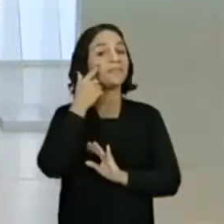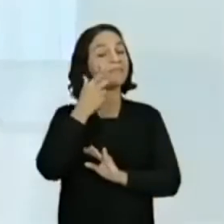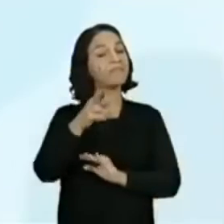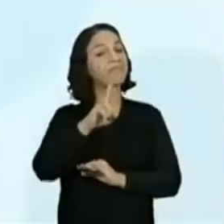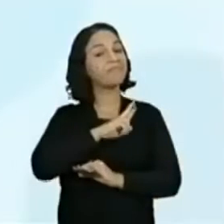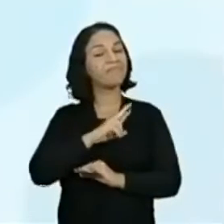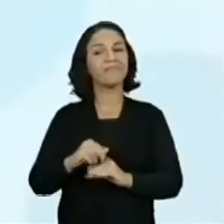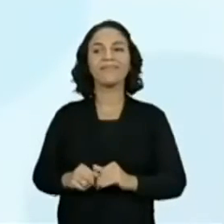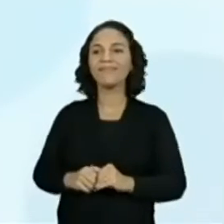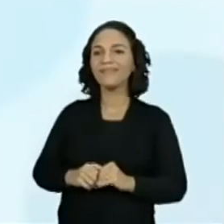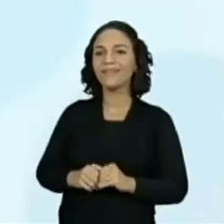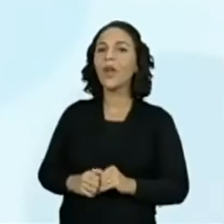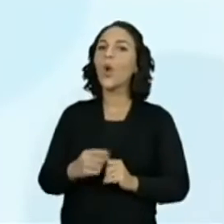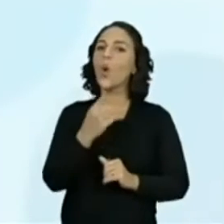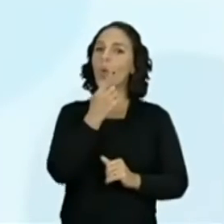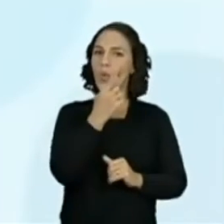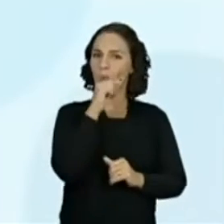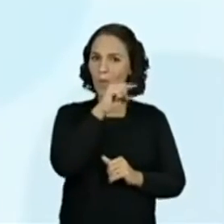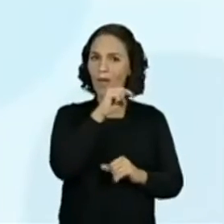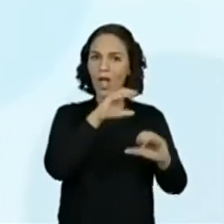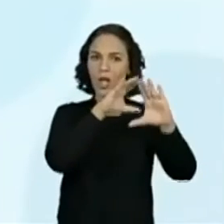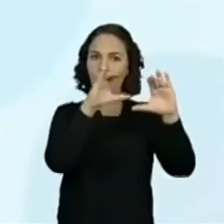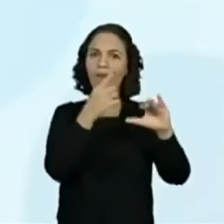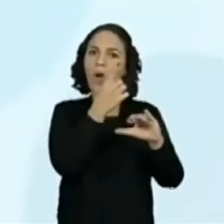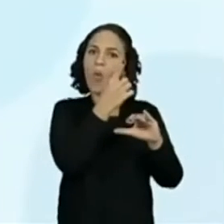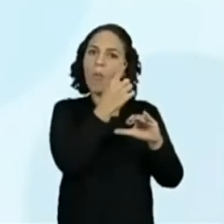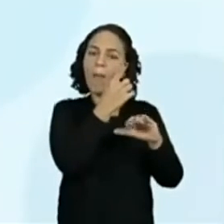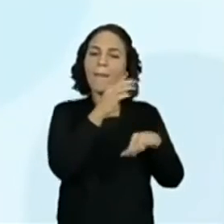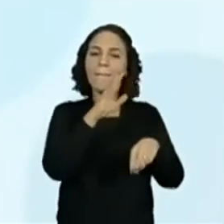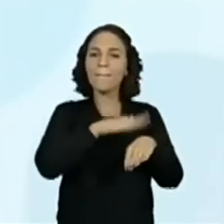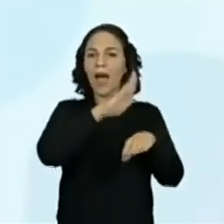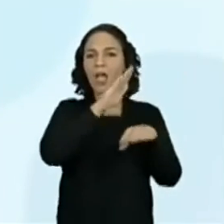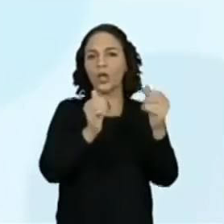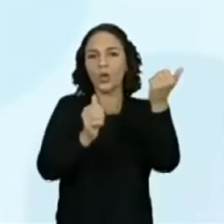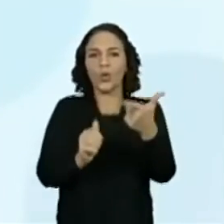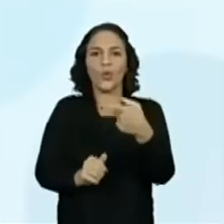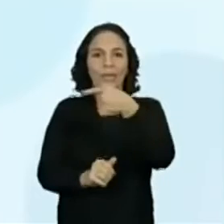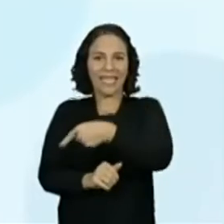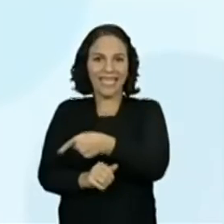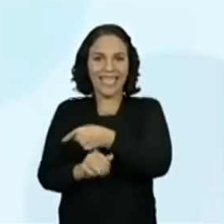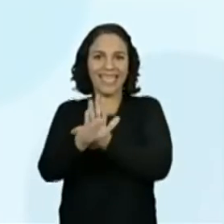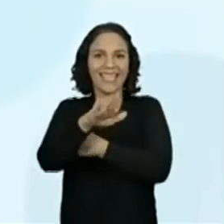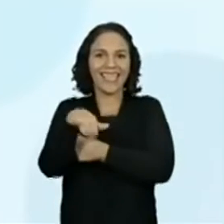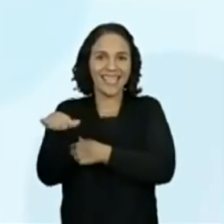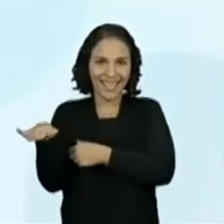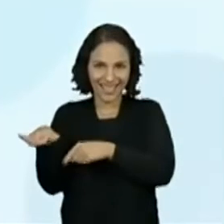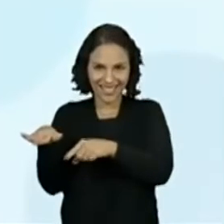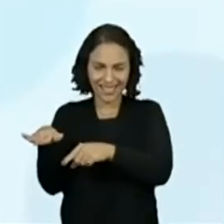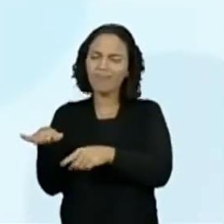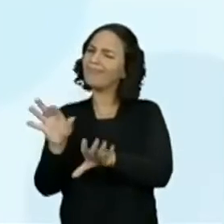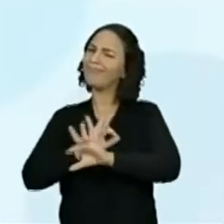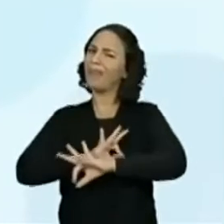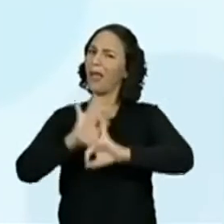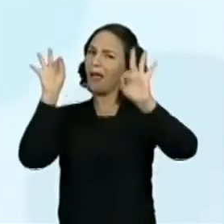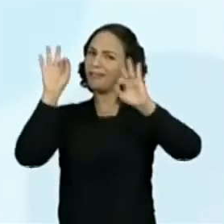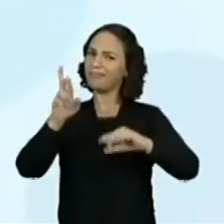Uma a mais. Então, olha só. Uma a mais. Excelente.